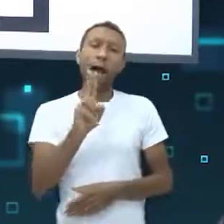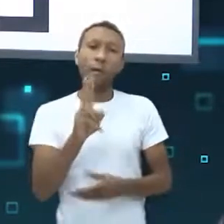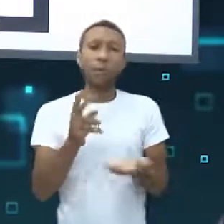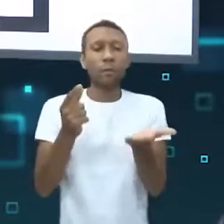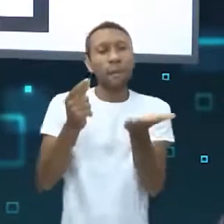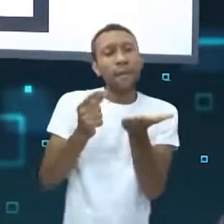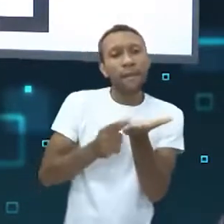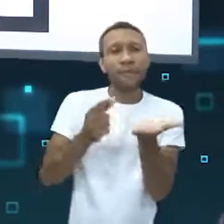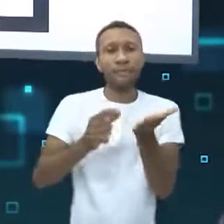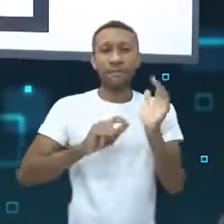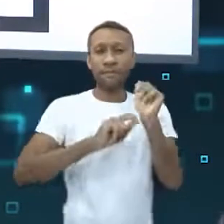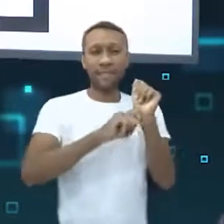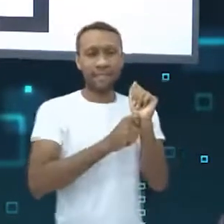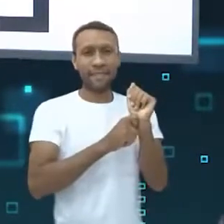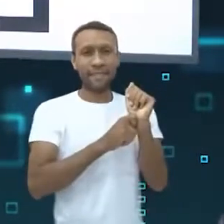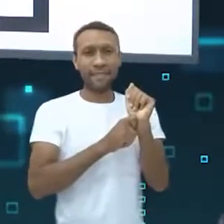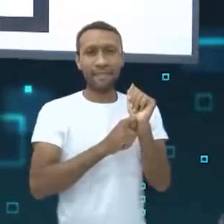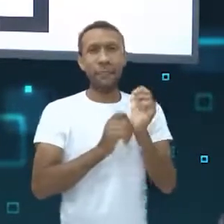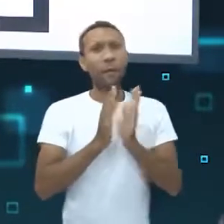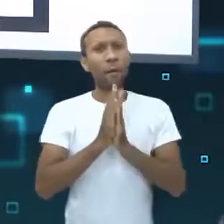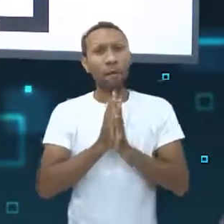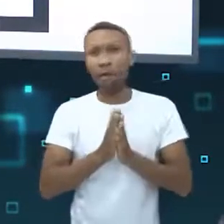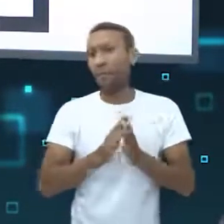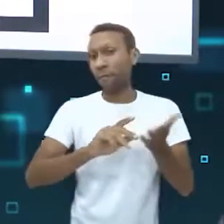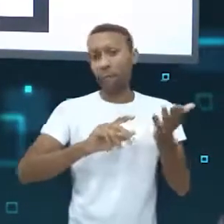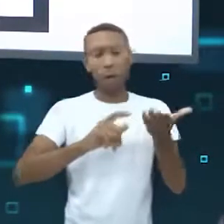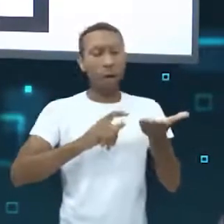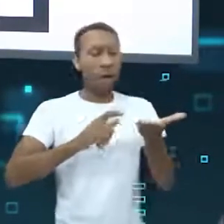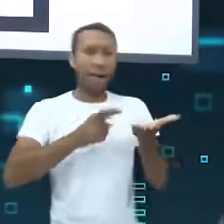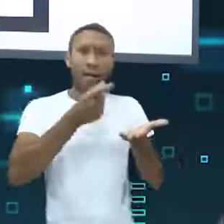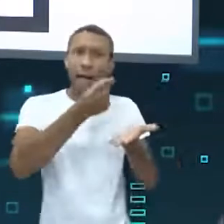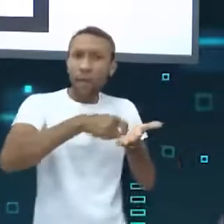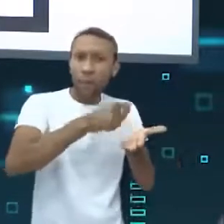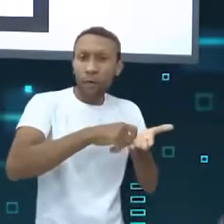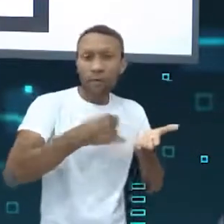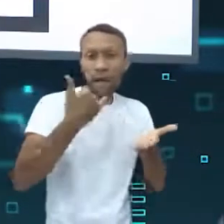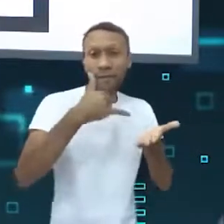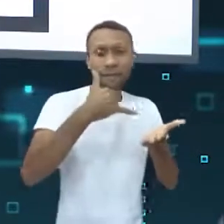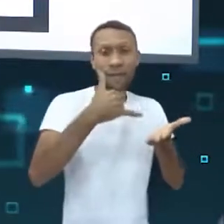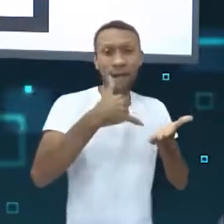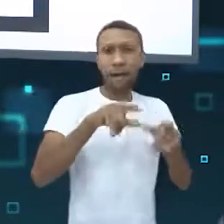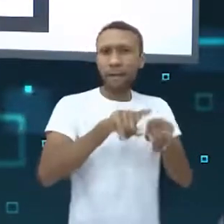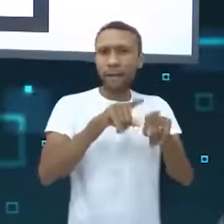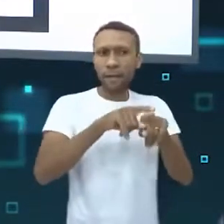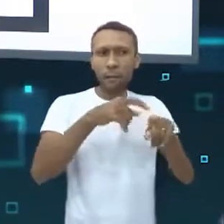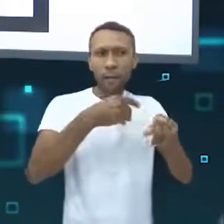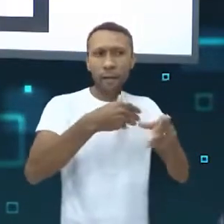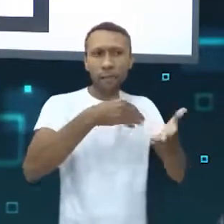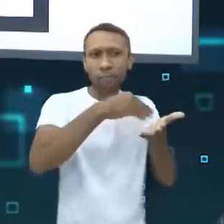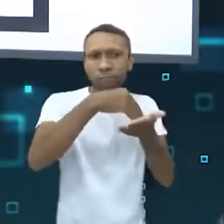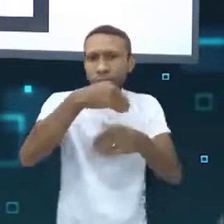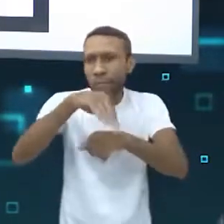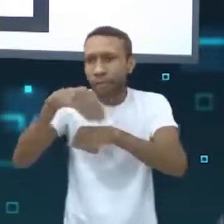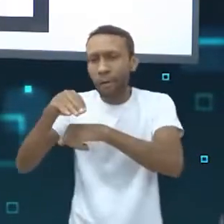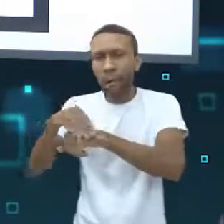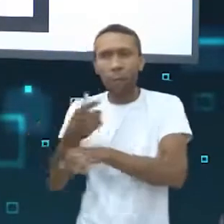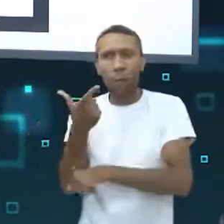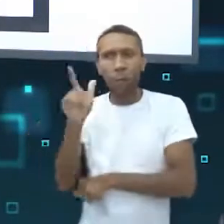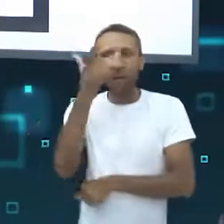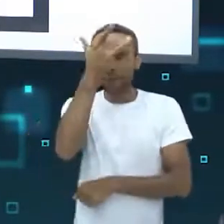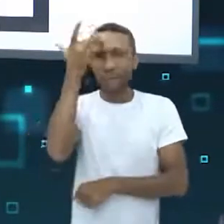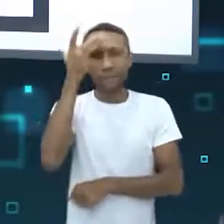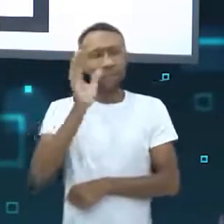de senhas para ajudar. Não anote suas senhas no celular e não compartilhe elas com ninguém. Por último,